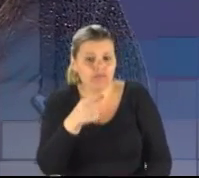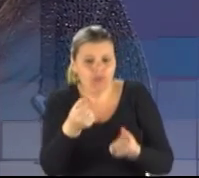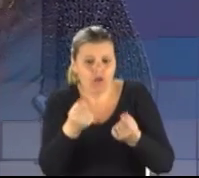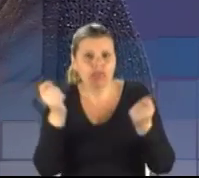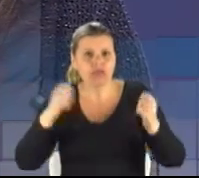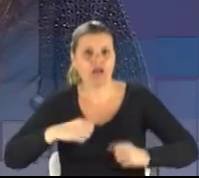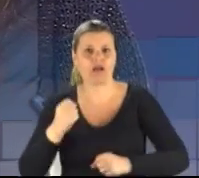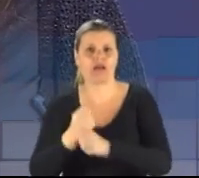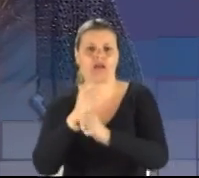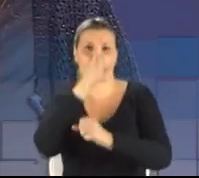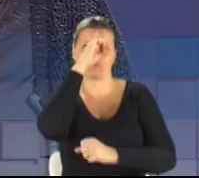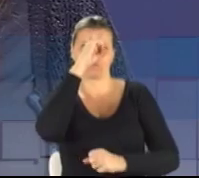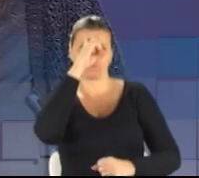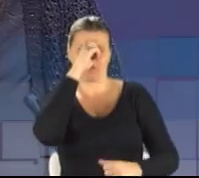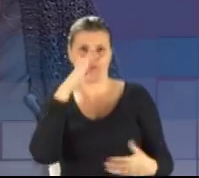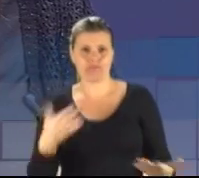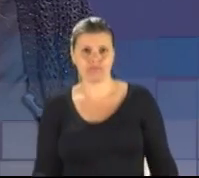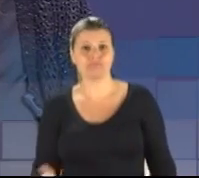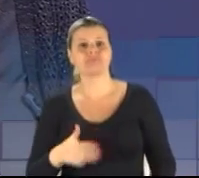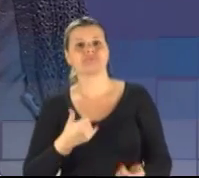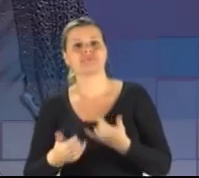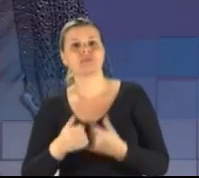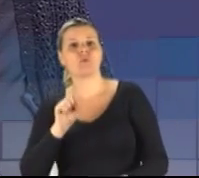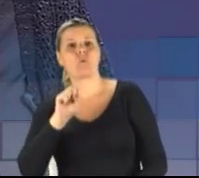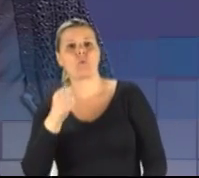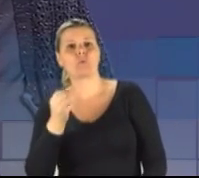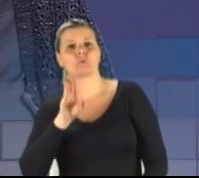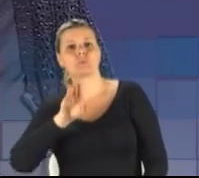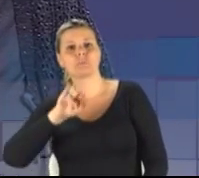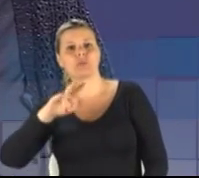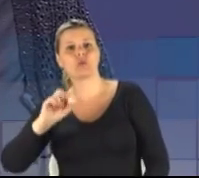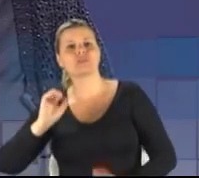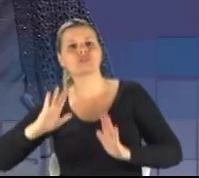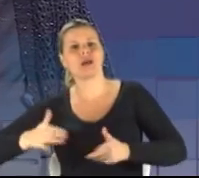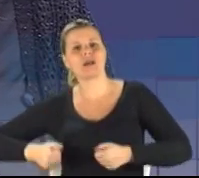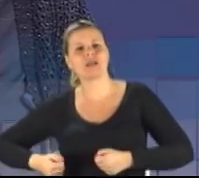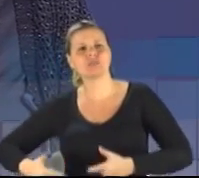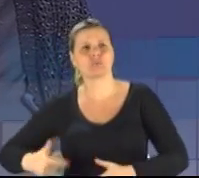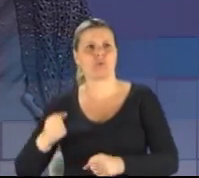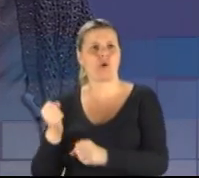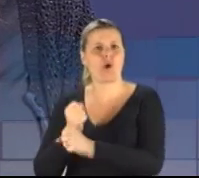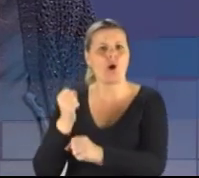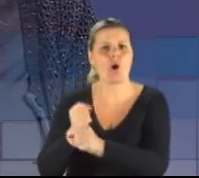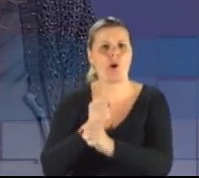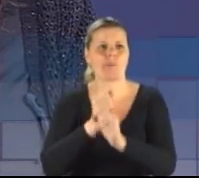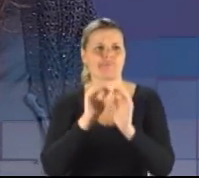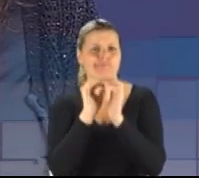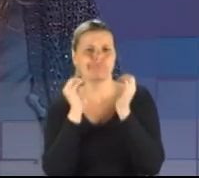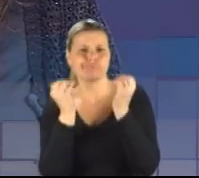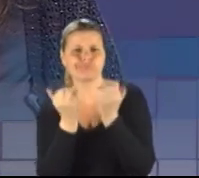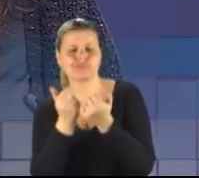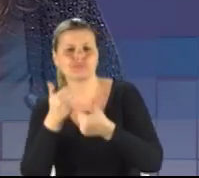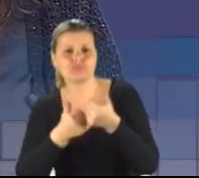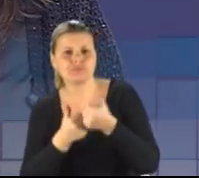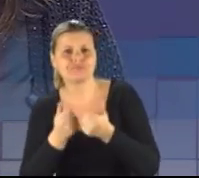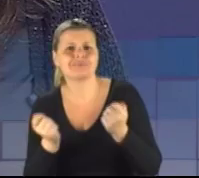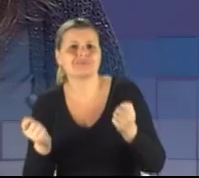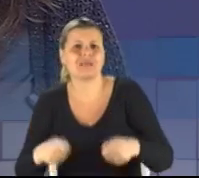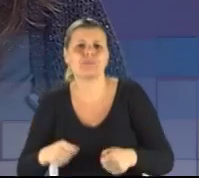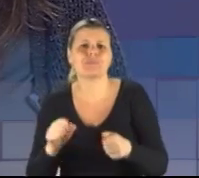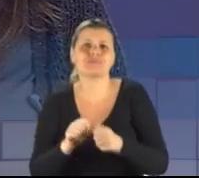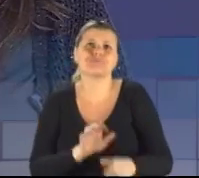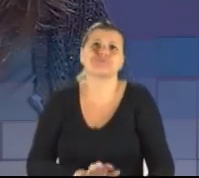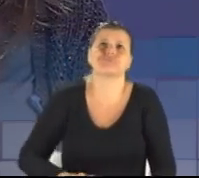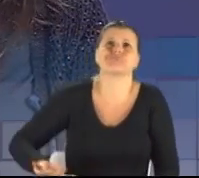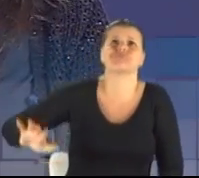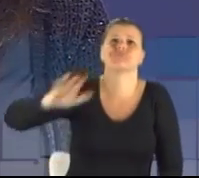E, além disso, os 8 bilhões de reais que foram gastados em obras, em estádios, poderiam ser construídos no Brasil inteiro.